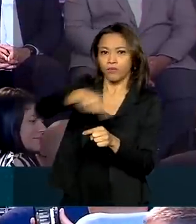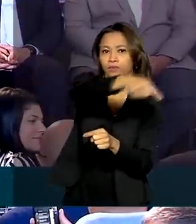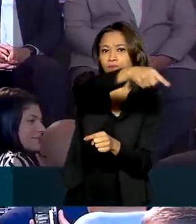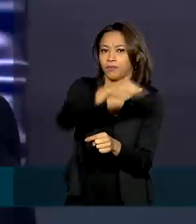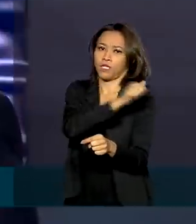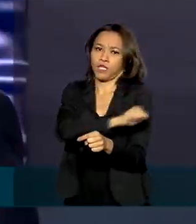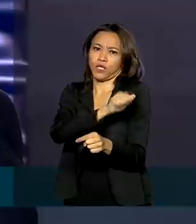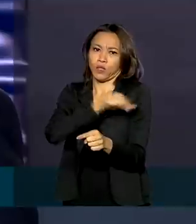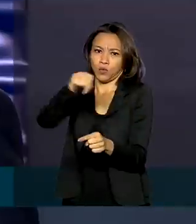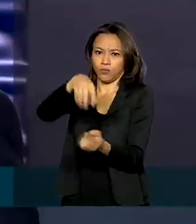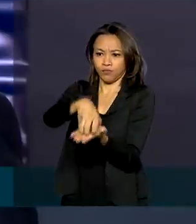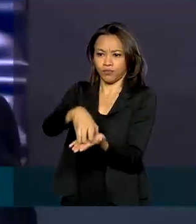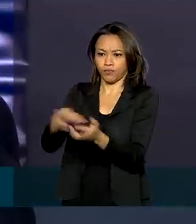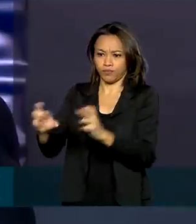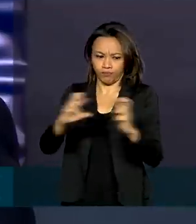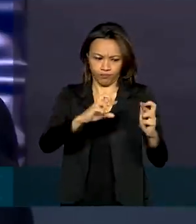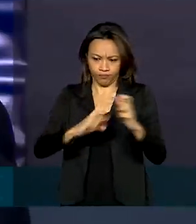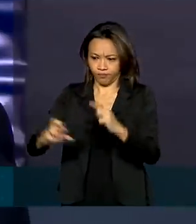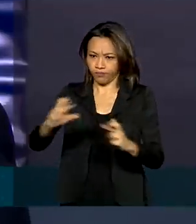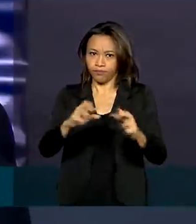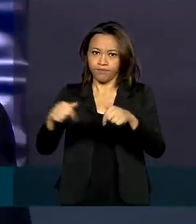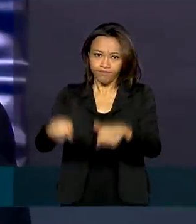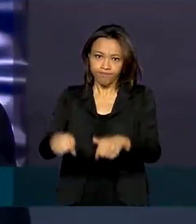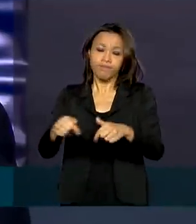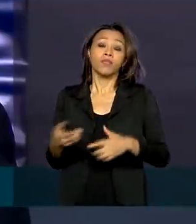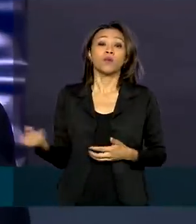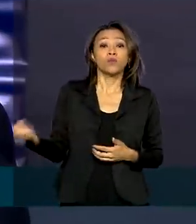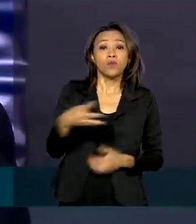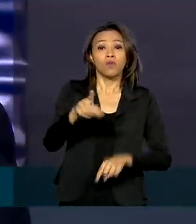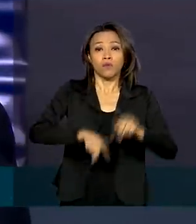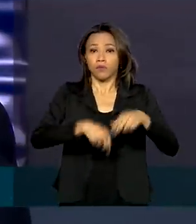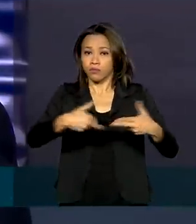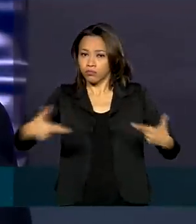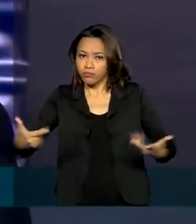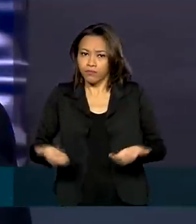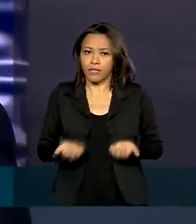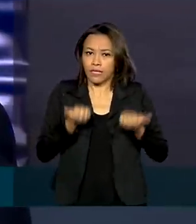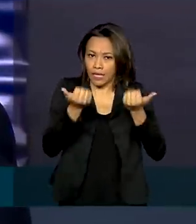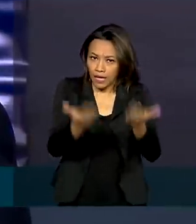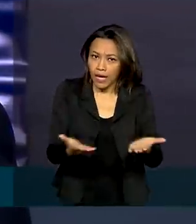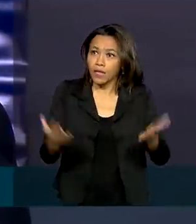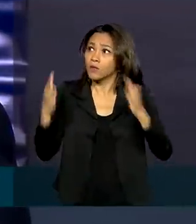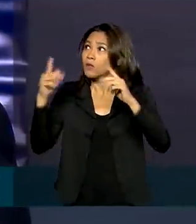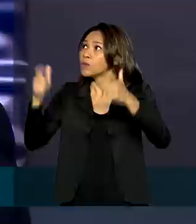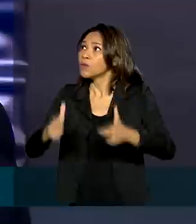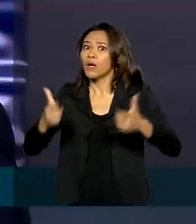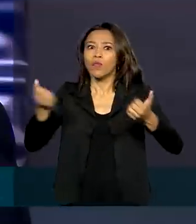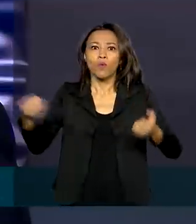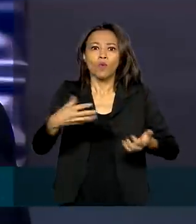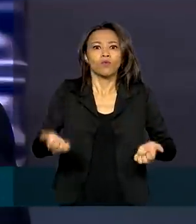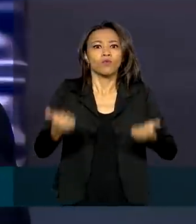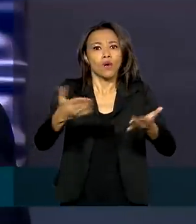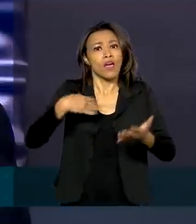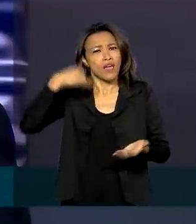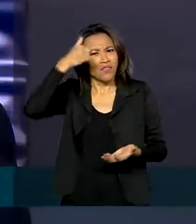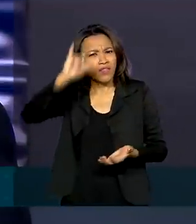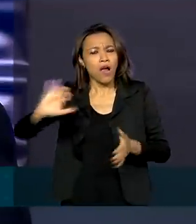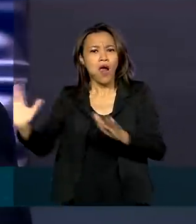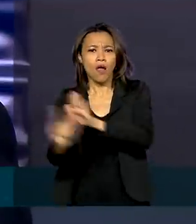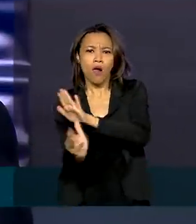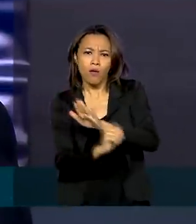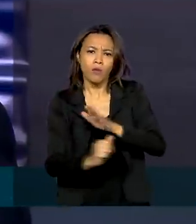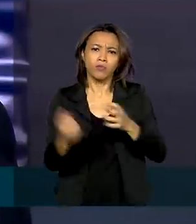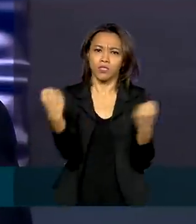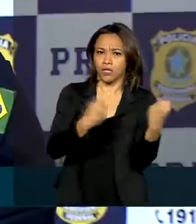integrado de comando e controle. Os novos equipamentos e instalações vão ajudar a combater o roubo de cargas e o